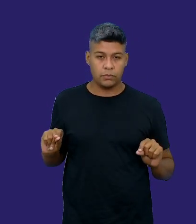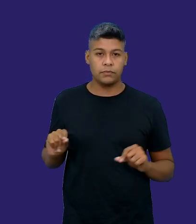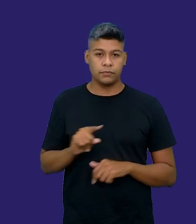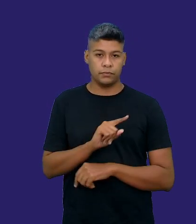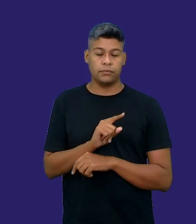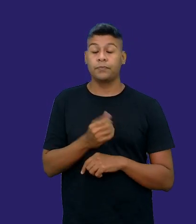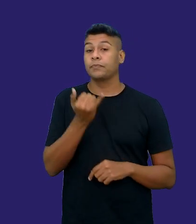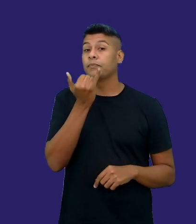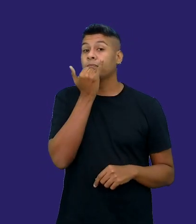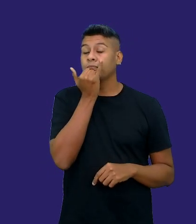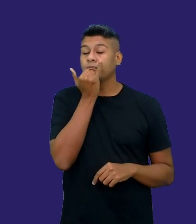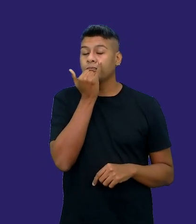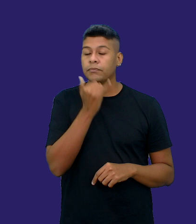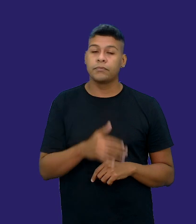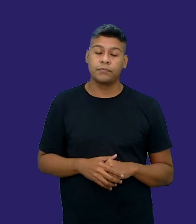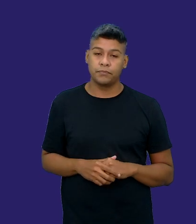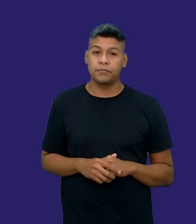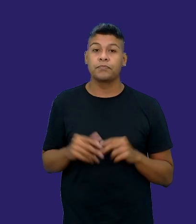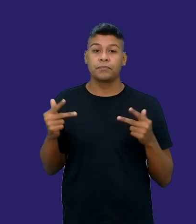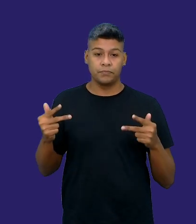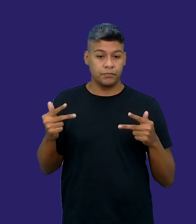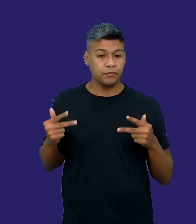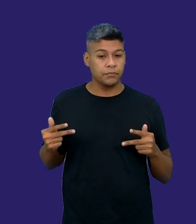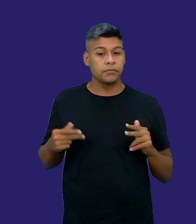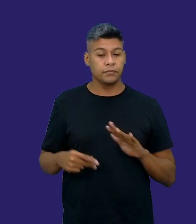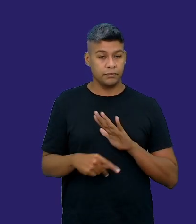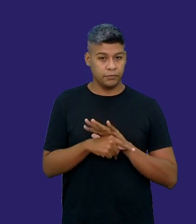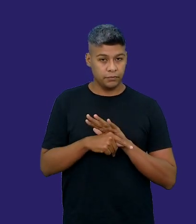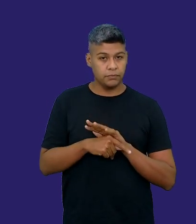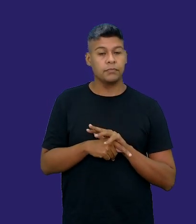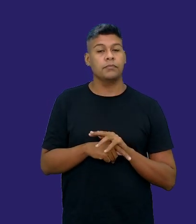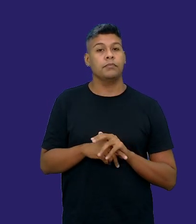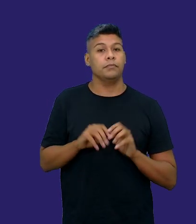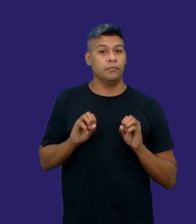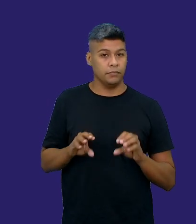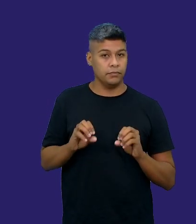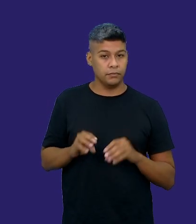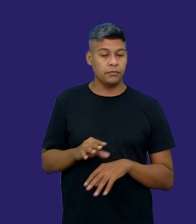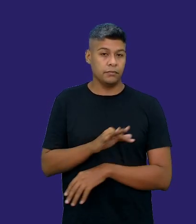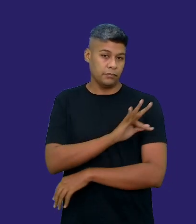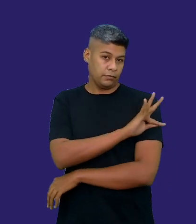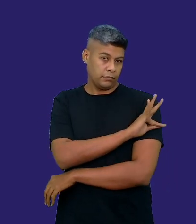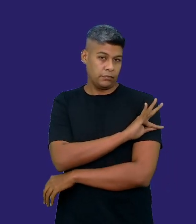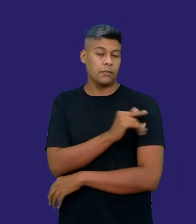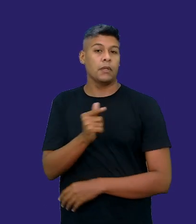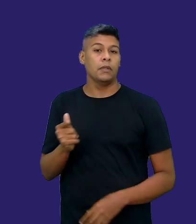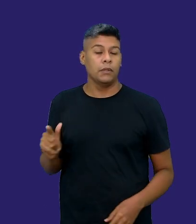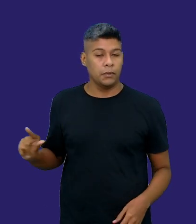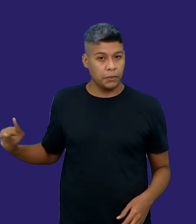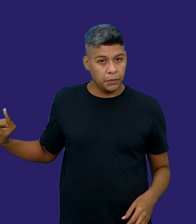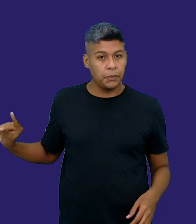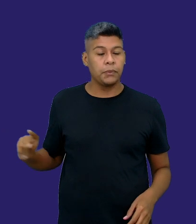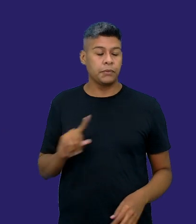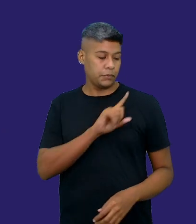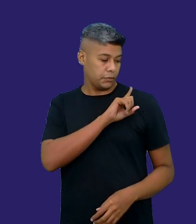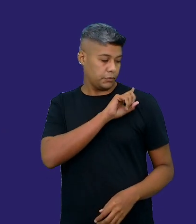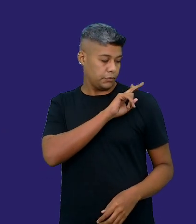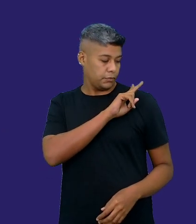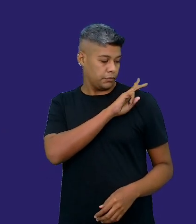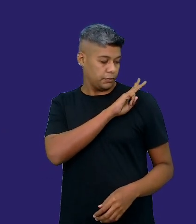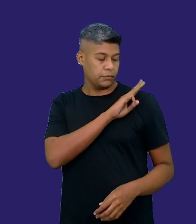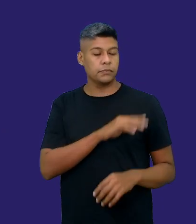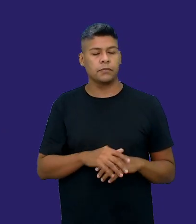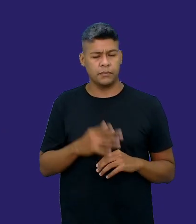ensino, desculpe, um link direcionado para anos finais do ensino fundamental e outro para o ensino médio,